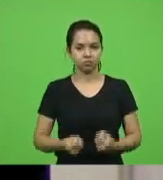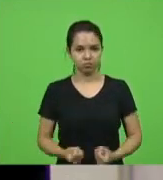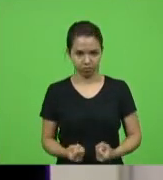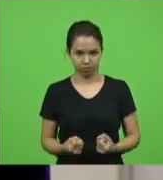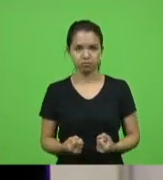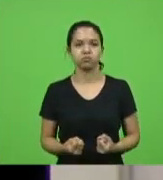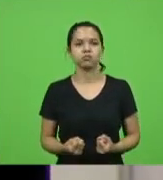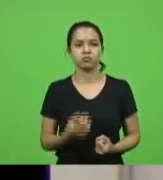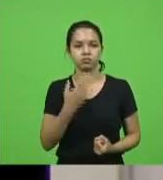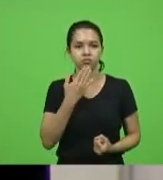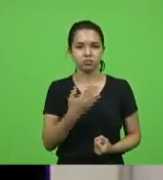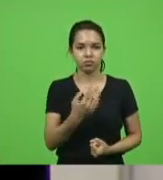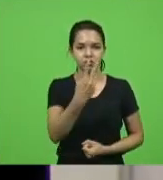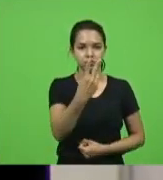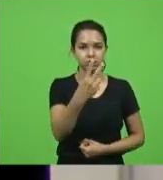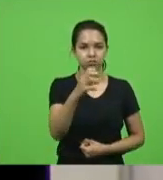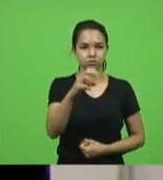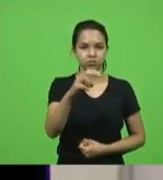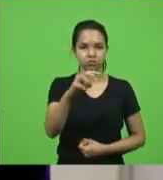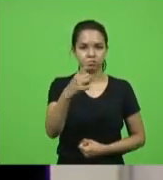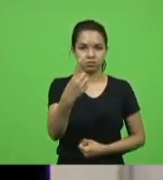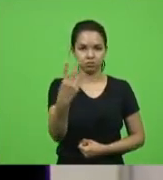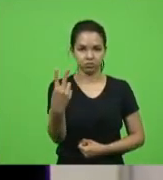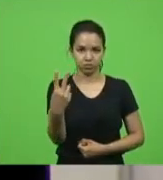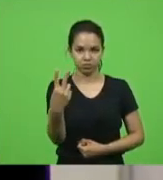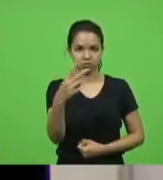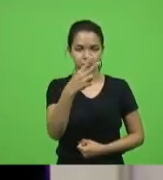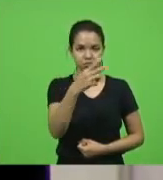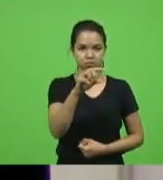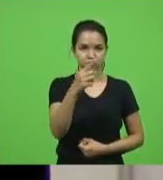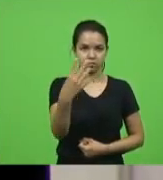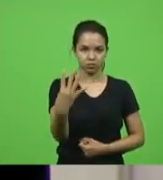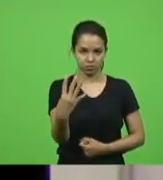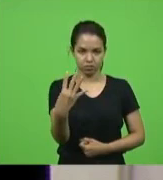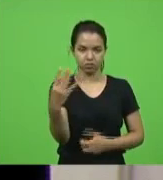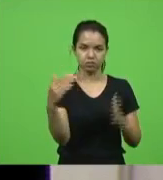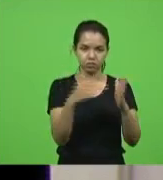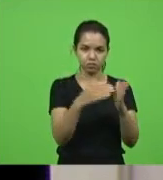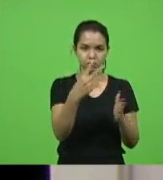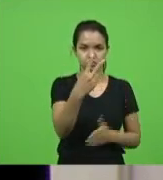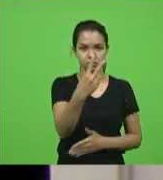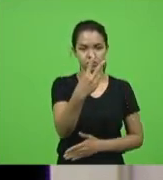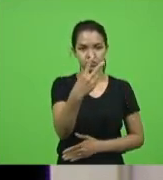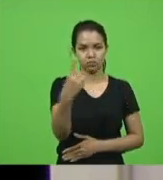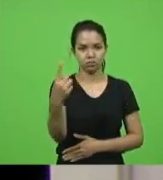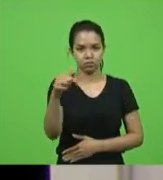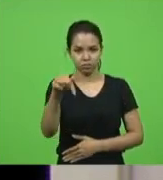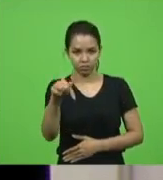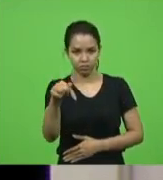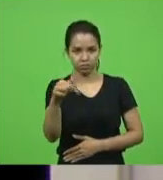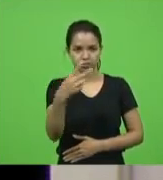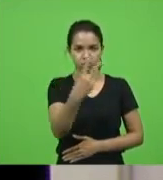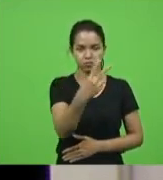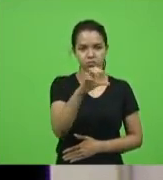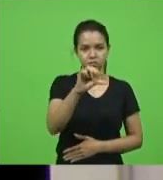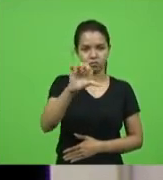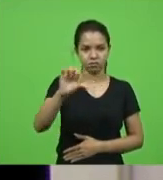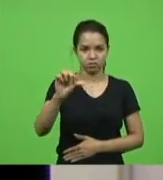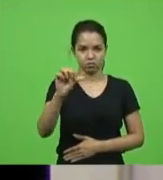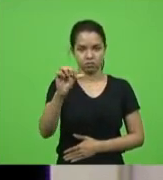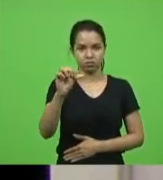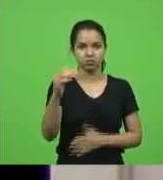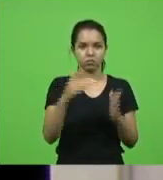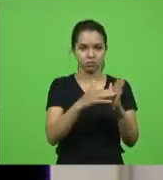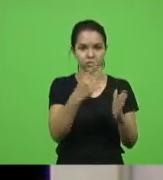requerimentos 212, 214 a 217 e 219 a 225 barra